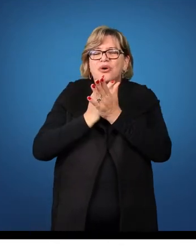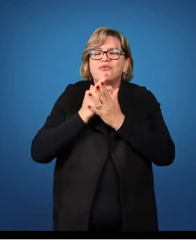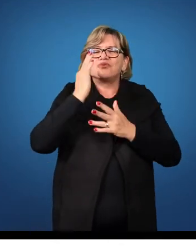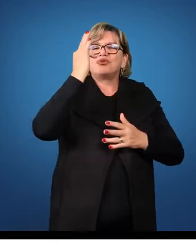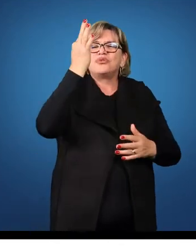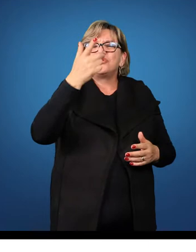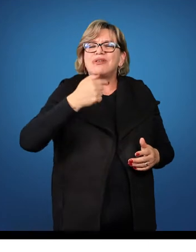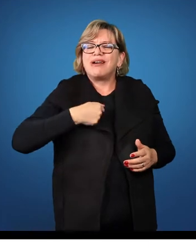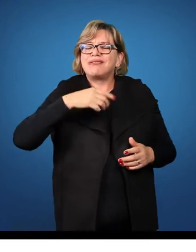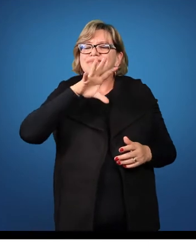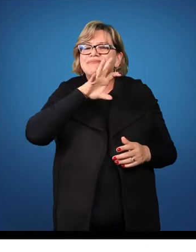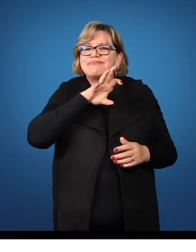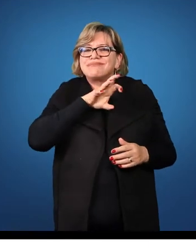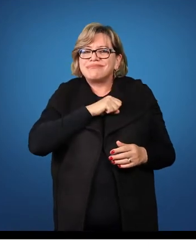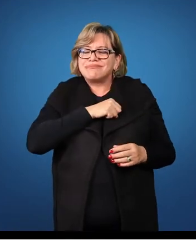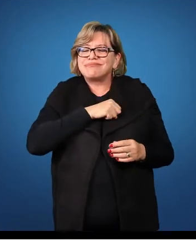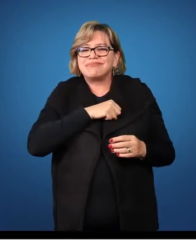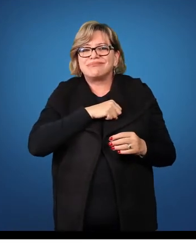amado,